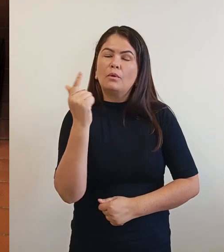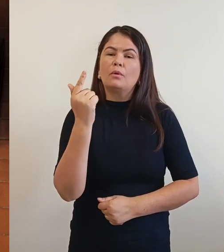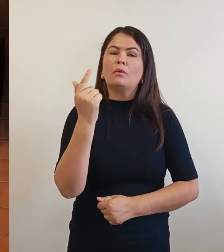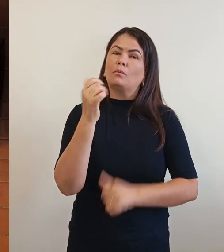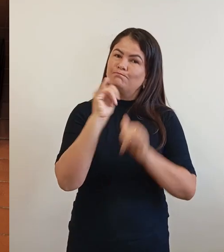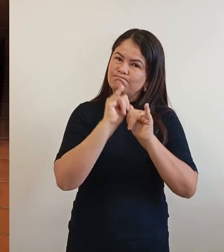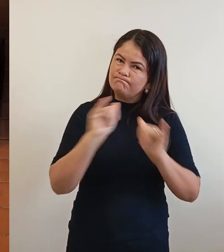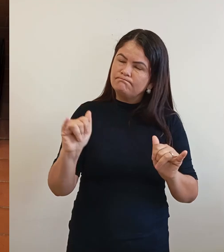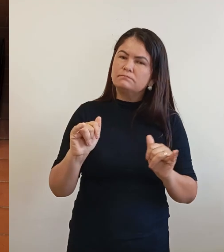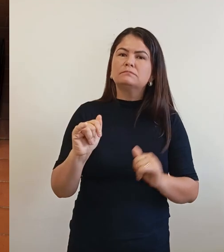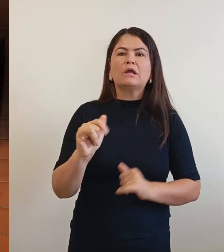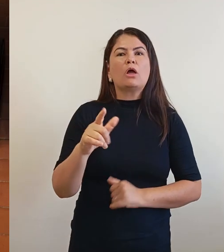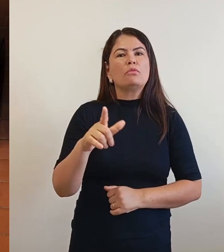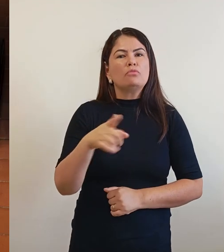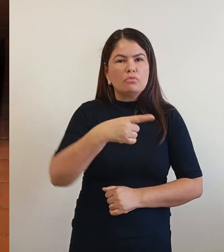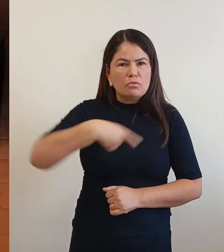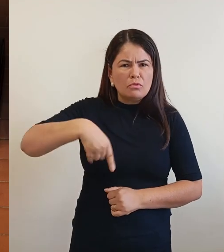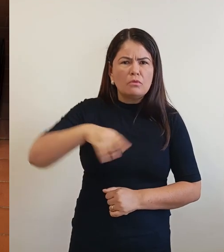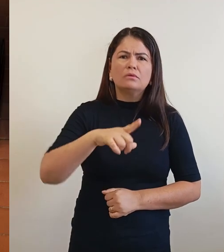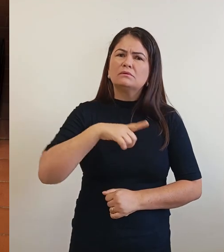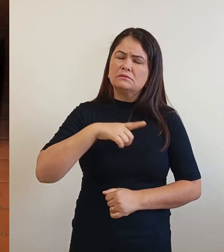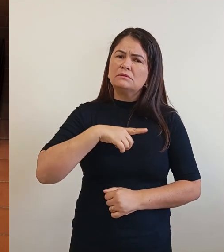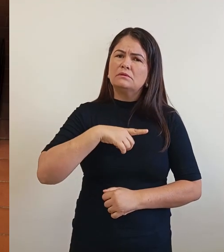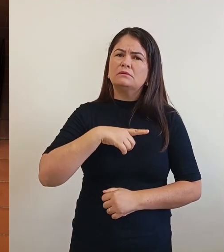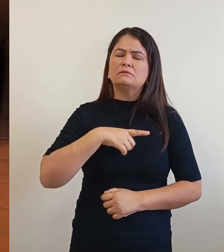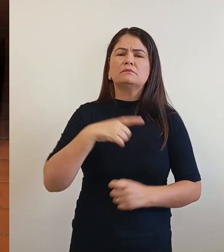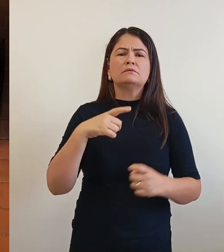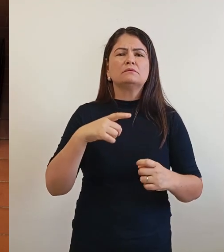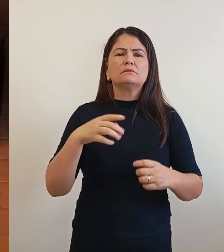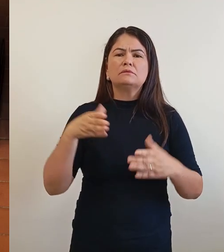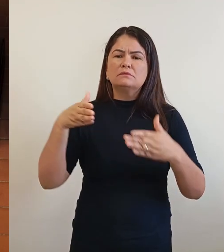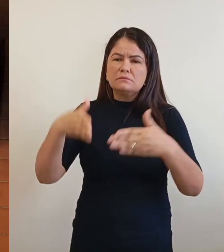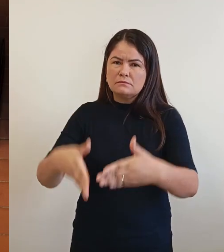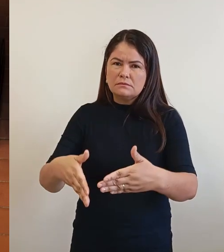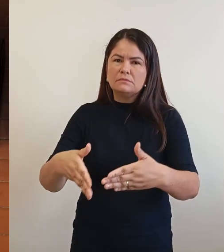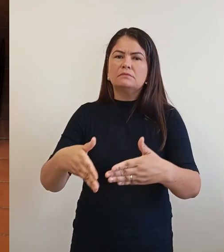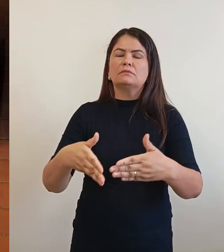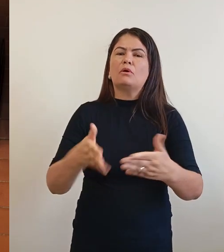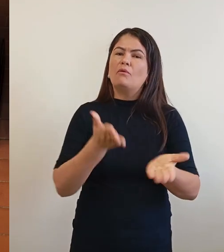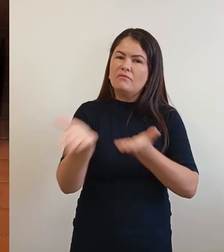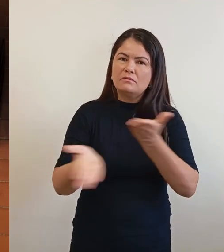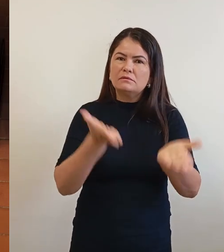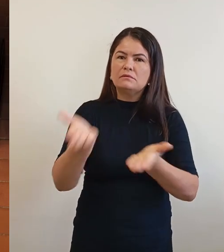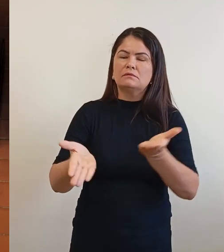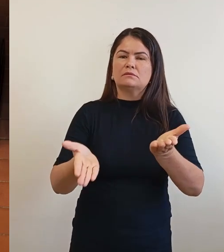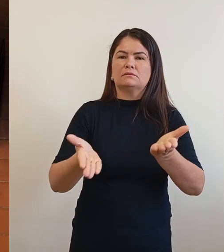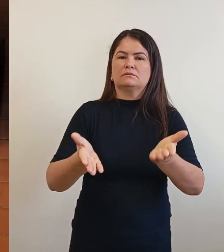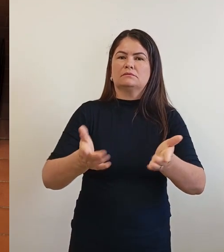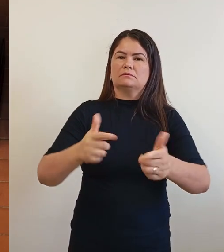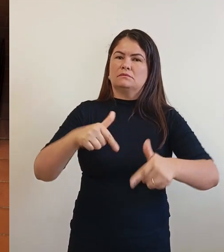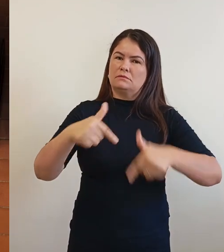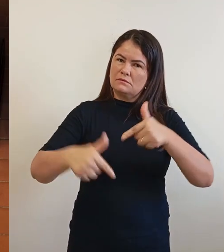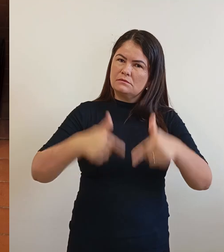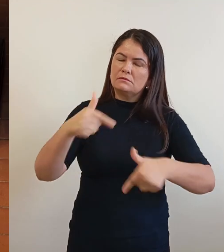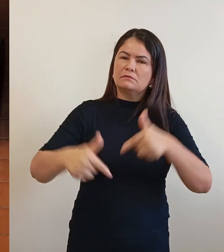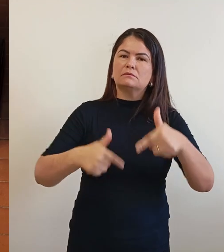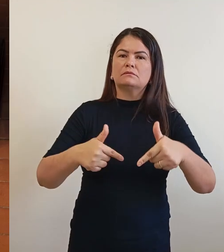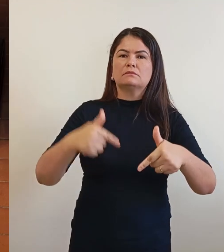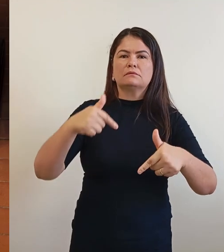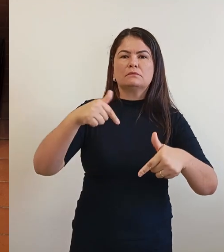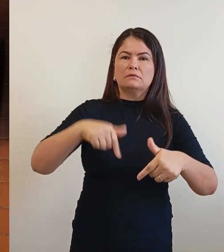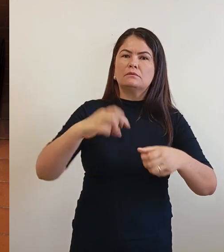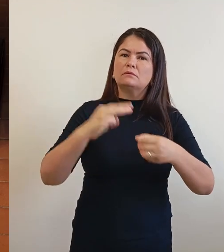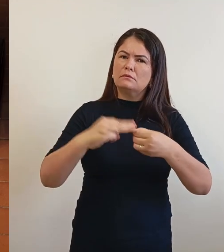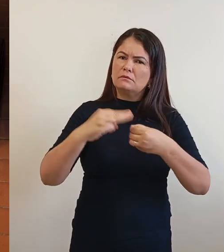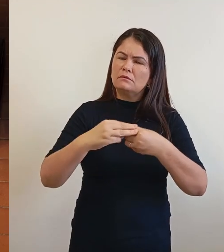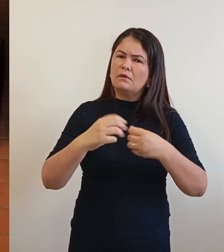oferecendo esse trabalho aqui no nosso município e a gente vai poder acolher as pessoas do entorno